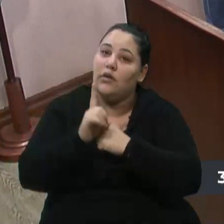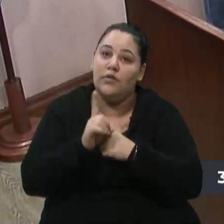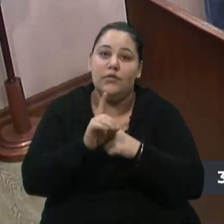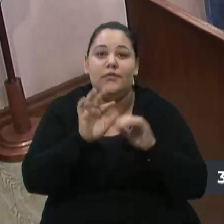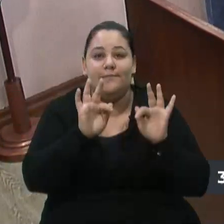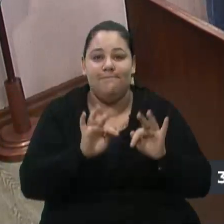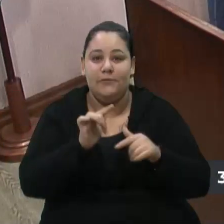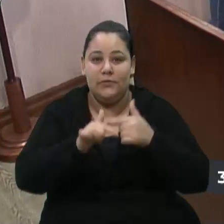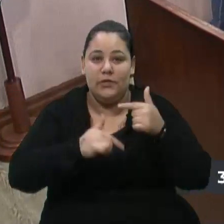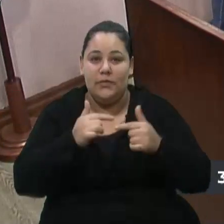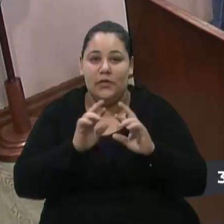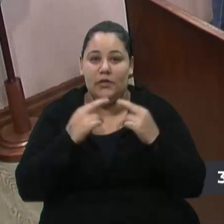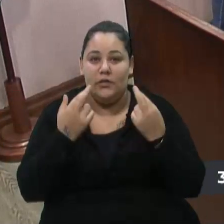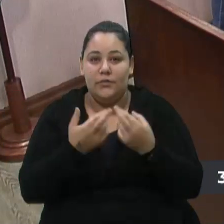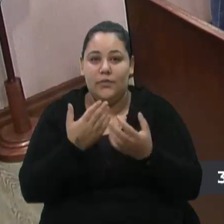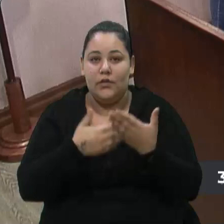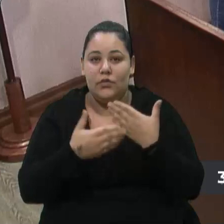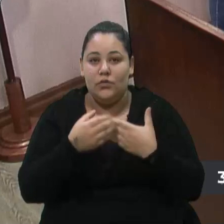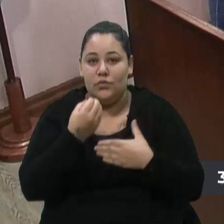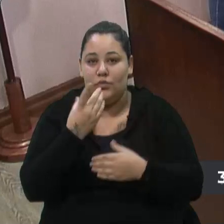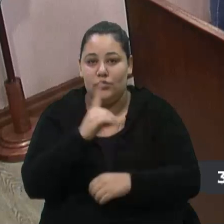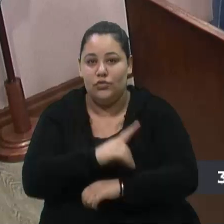trabalhos da presente sessão, tenham todos um bom dia.